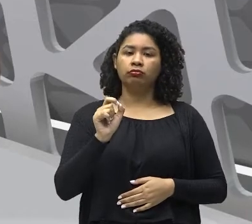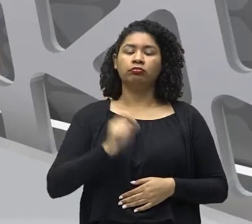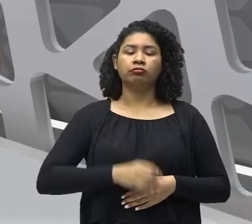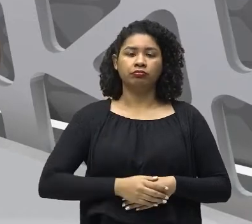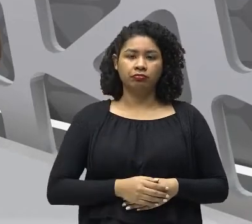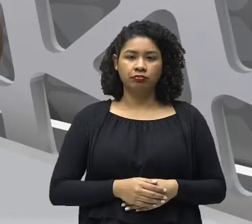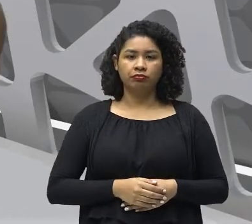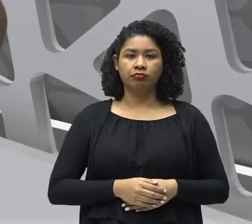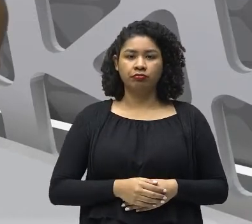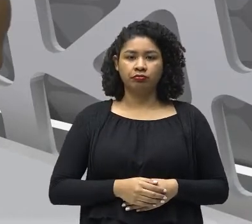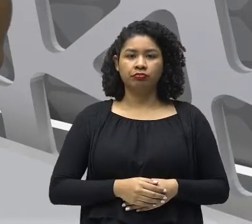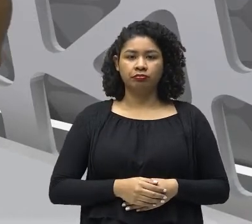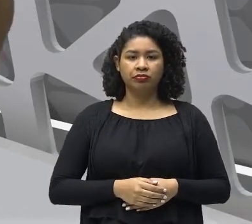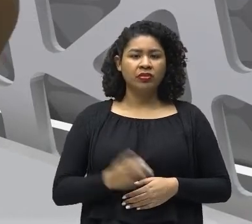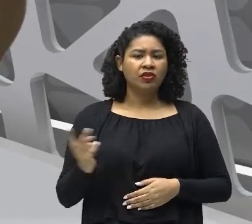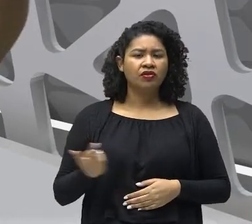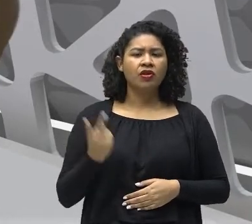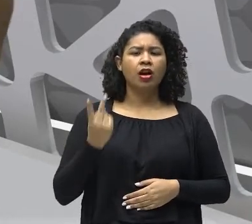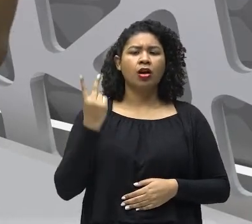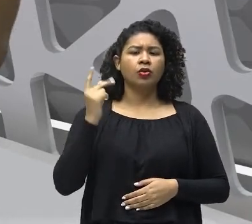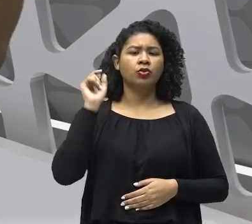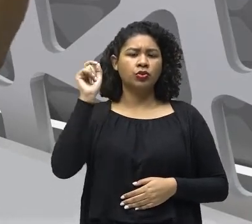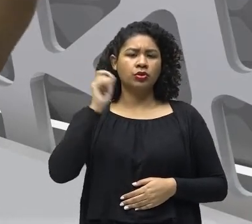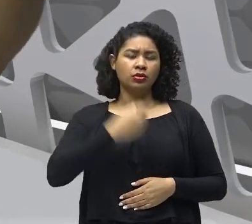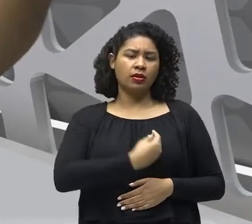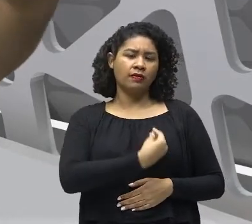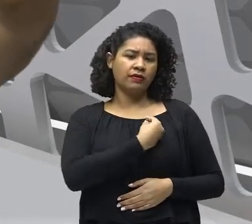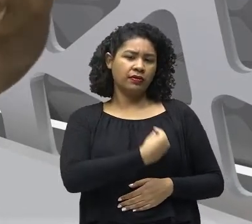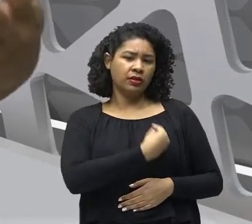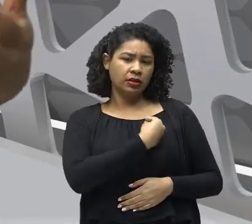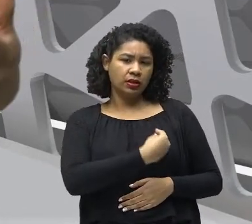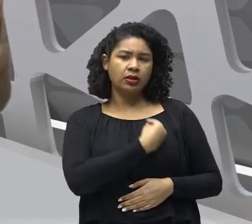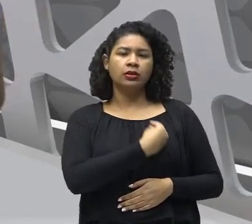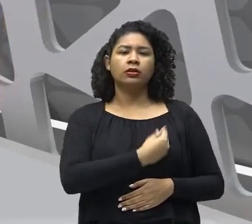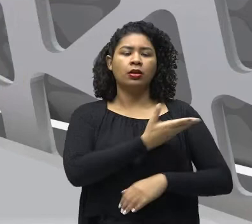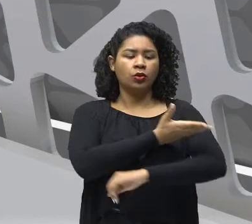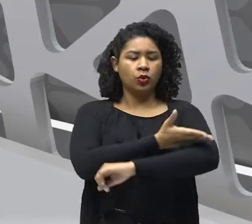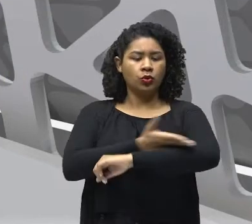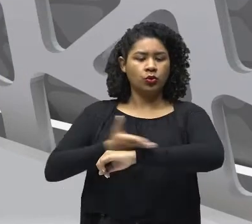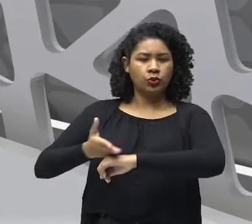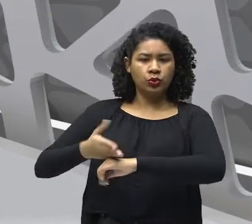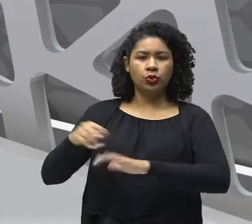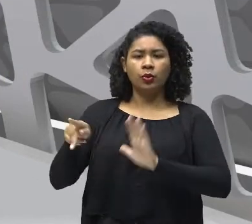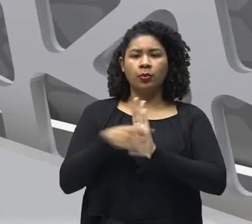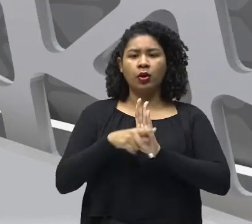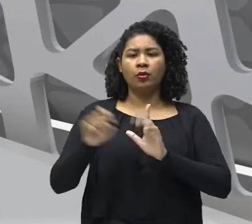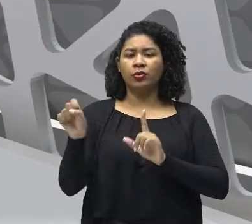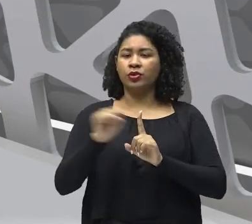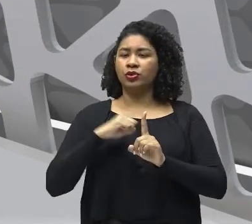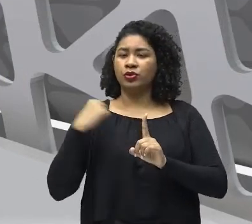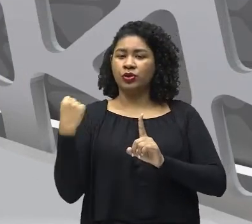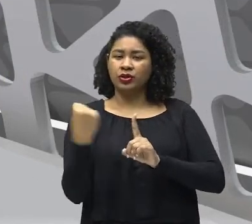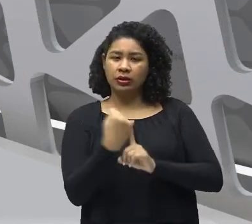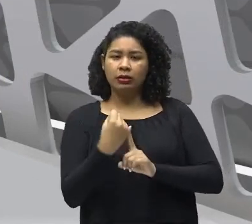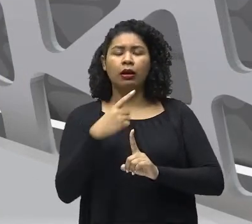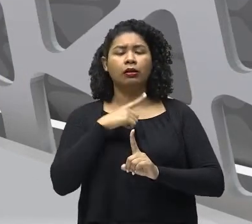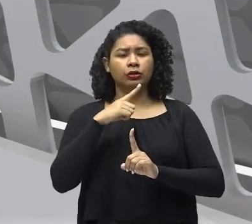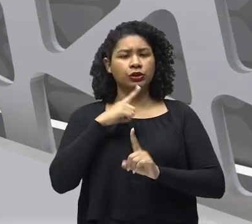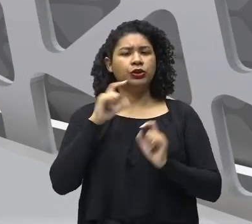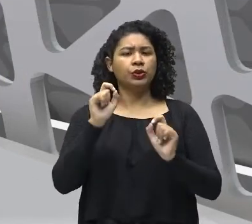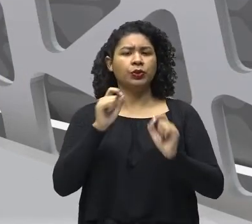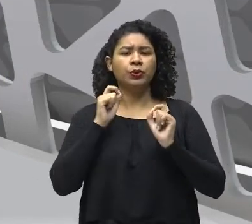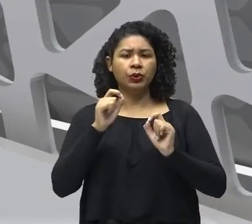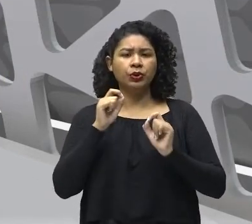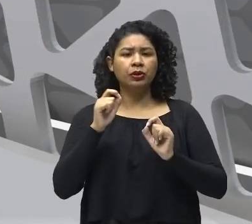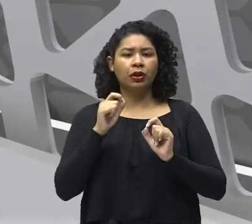costumes, o hábito, todos os hábitos de uma sociedade, como até então ela era moldada na base religiosa, que agora